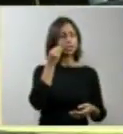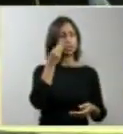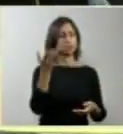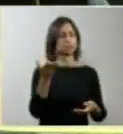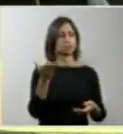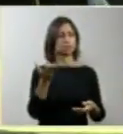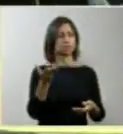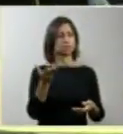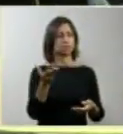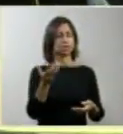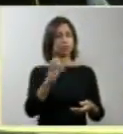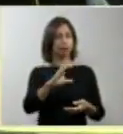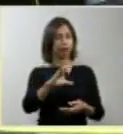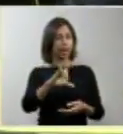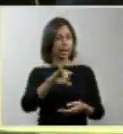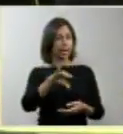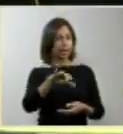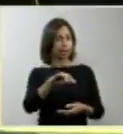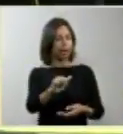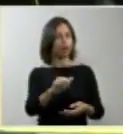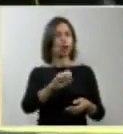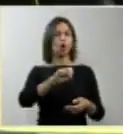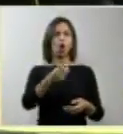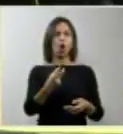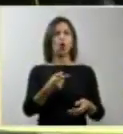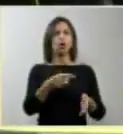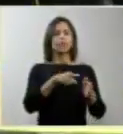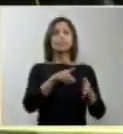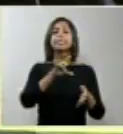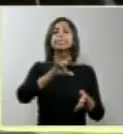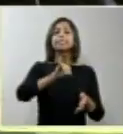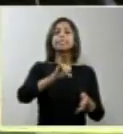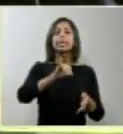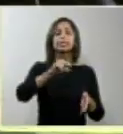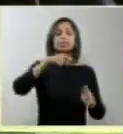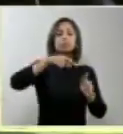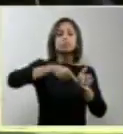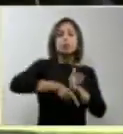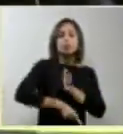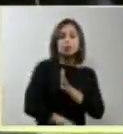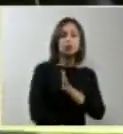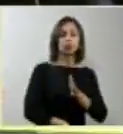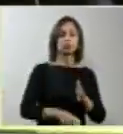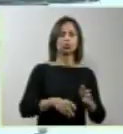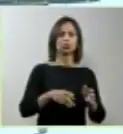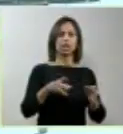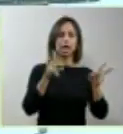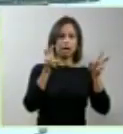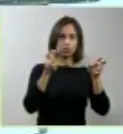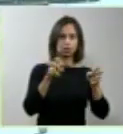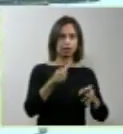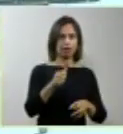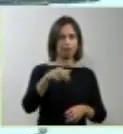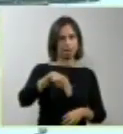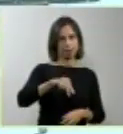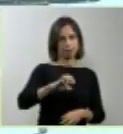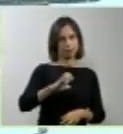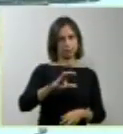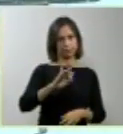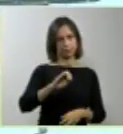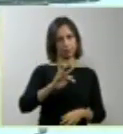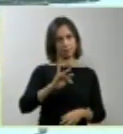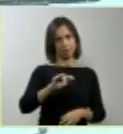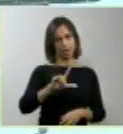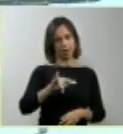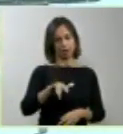ou experiência em pesquisas científicas em matéria de anencefalia? Não, em matéria de anencefalia não.